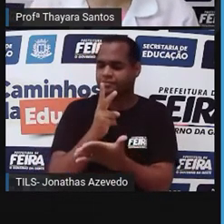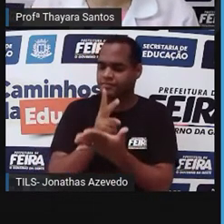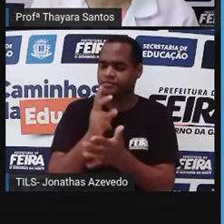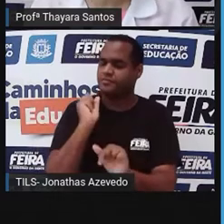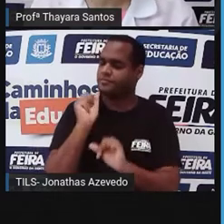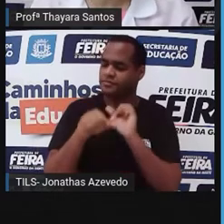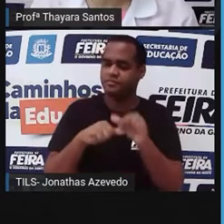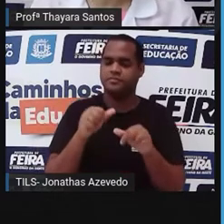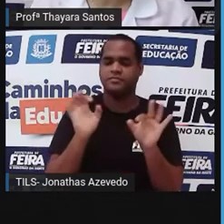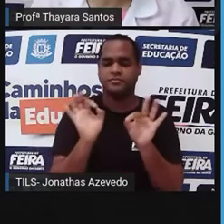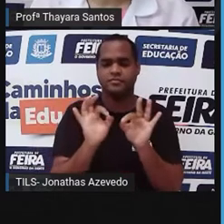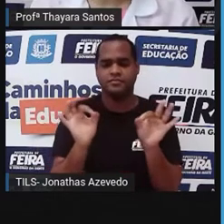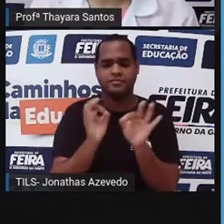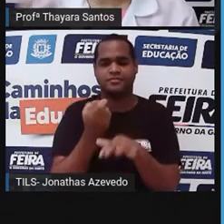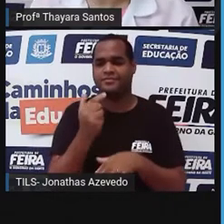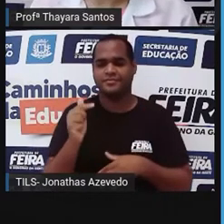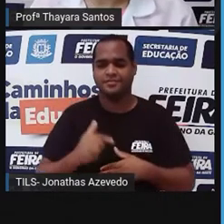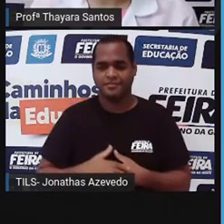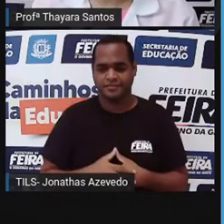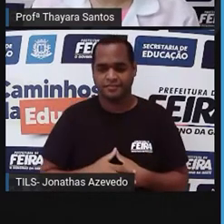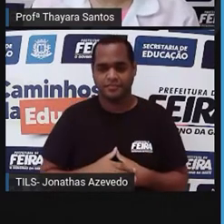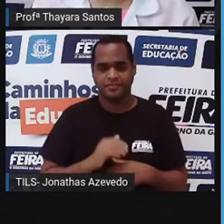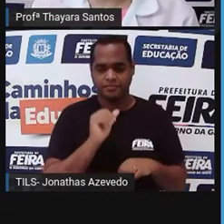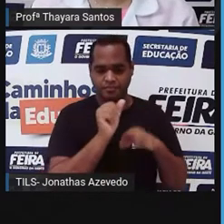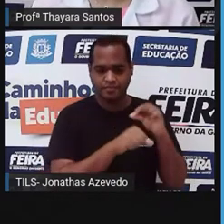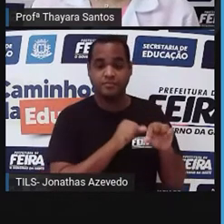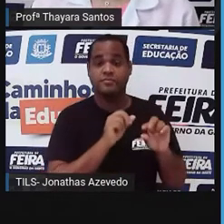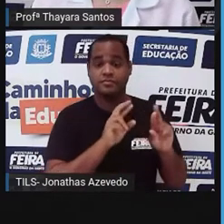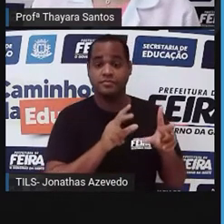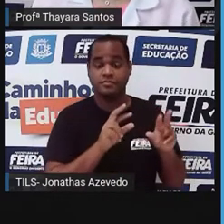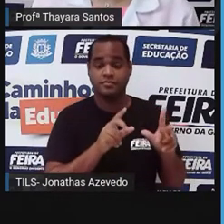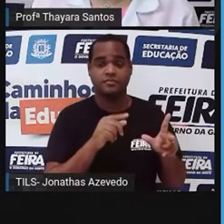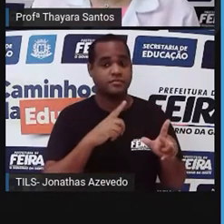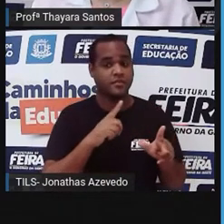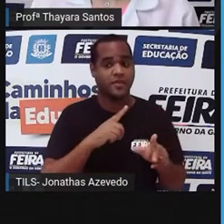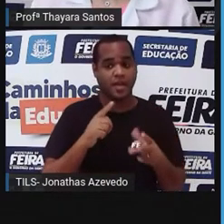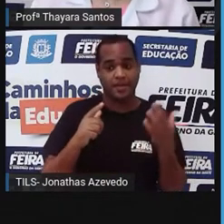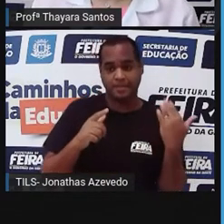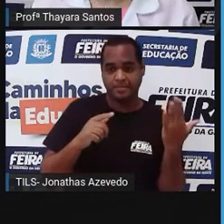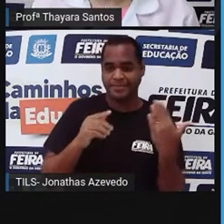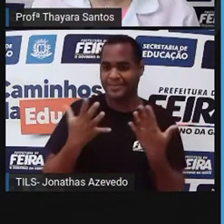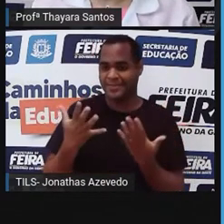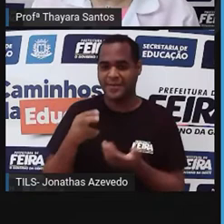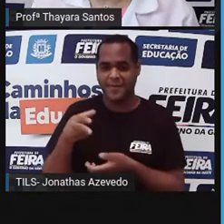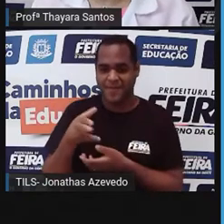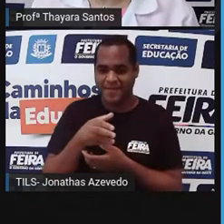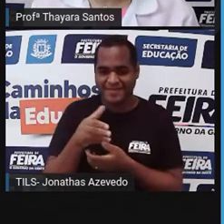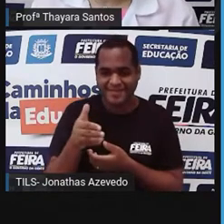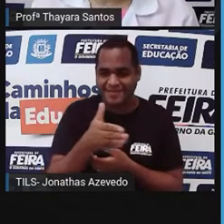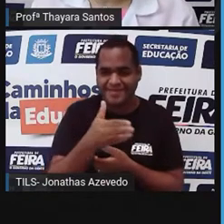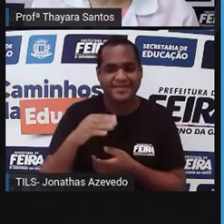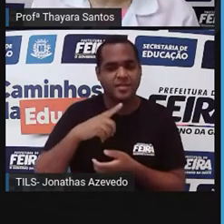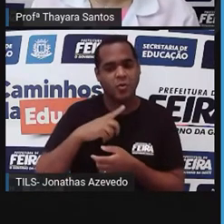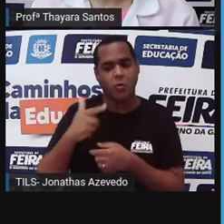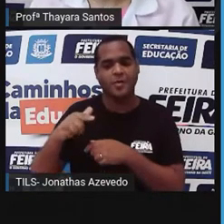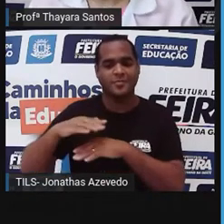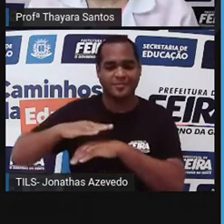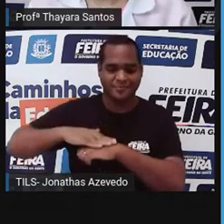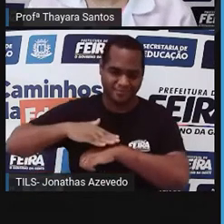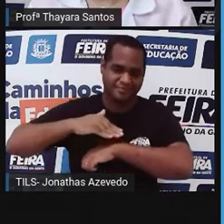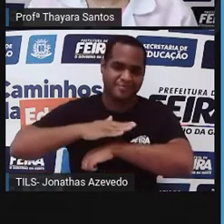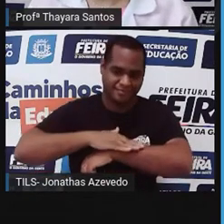mudar de acordo com o ambiente. É o contrário do que acontecia lá com os peixes, com os anfíbios e com os répteis.